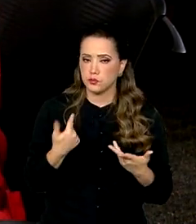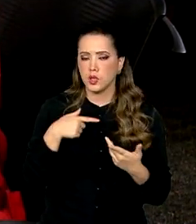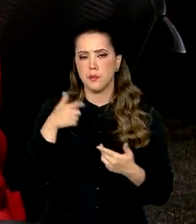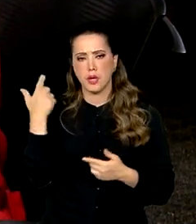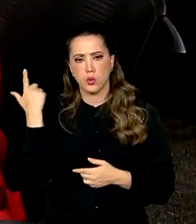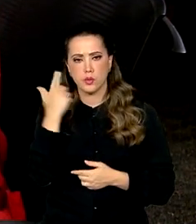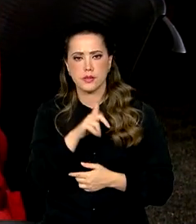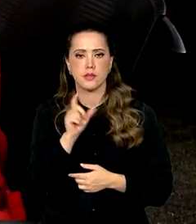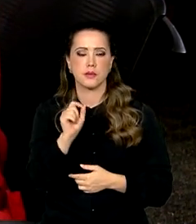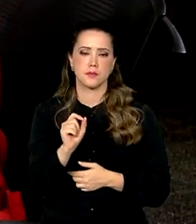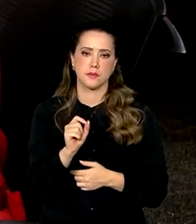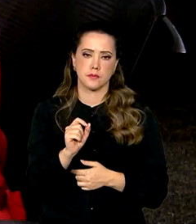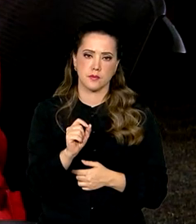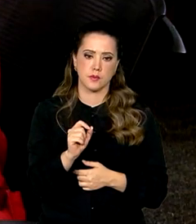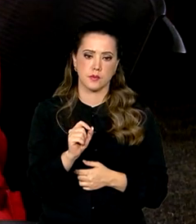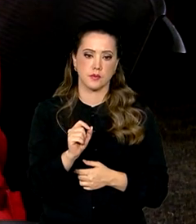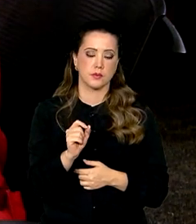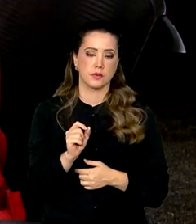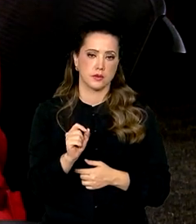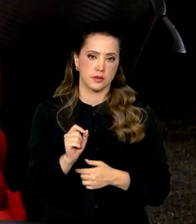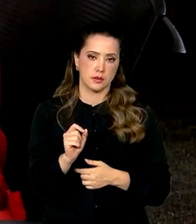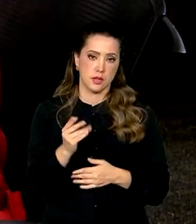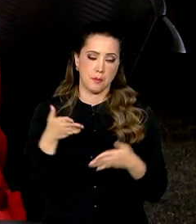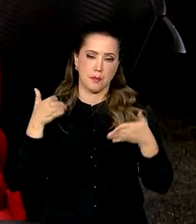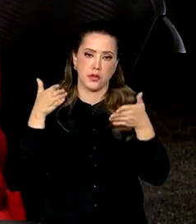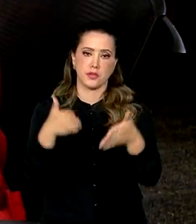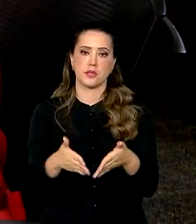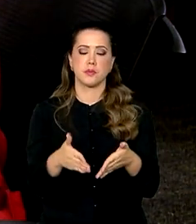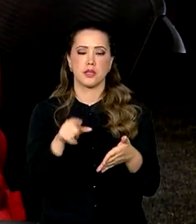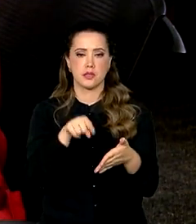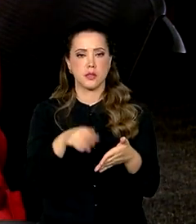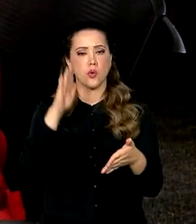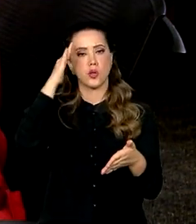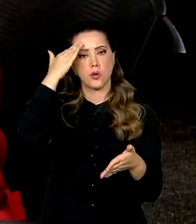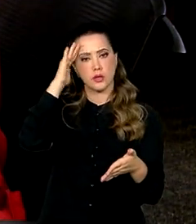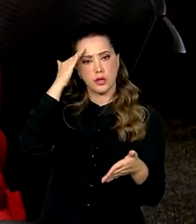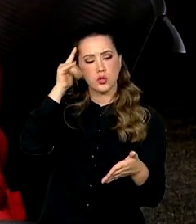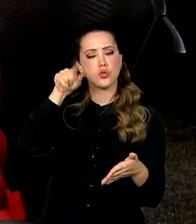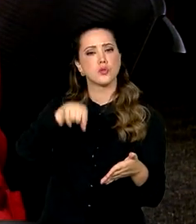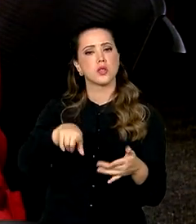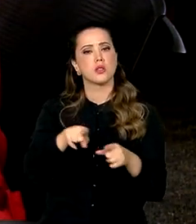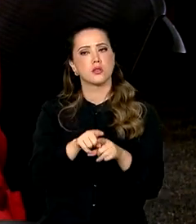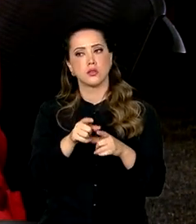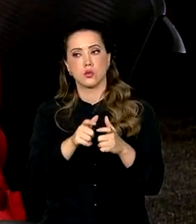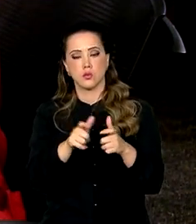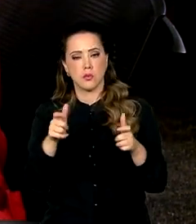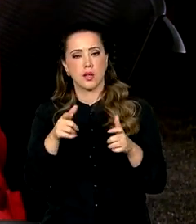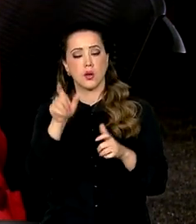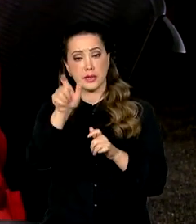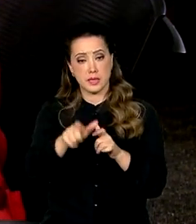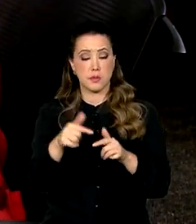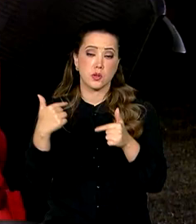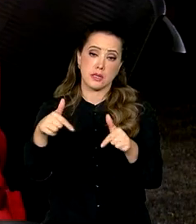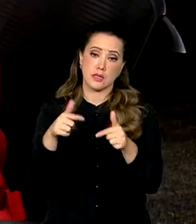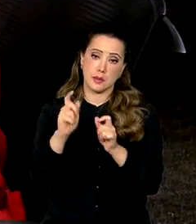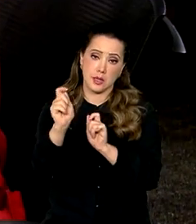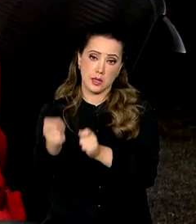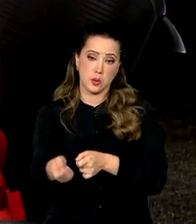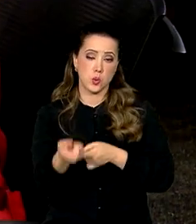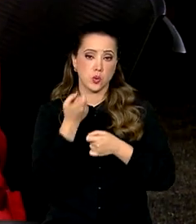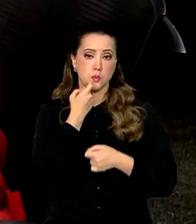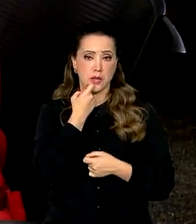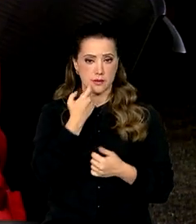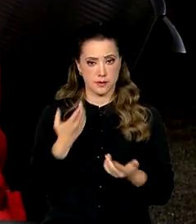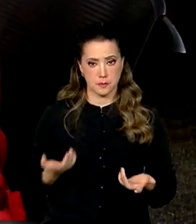em que haja uma participação e uma compreensão grande dos pescadores. Essa é uma